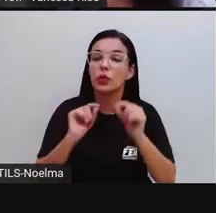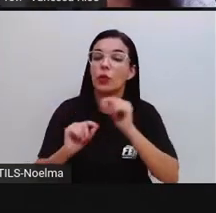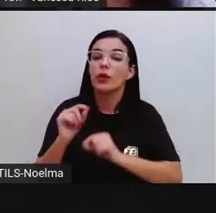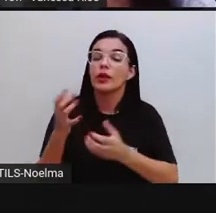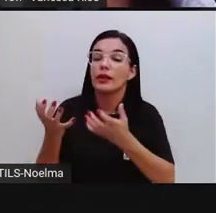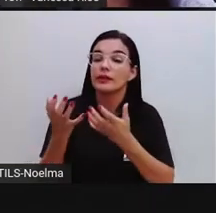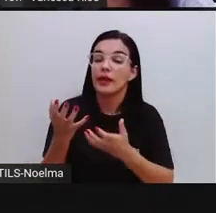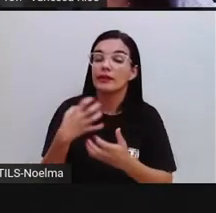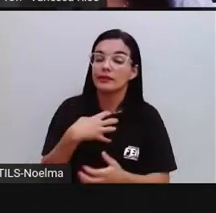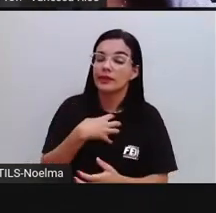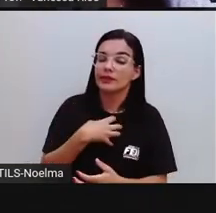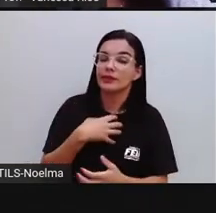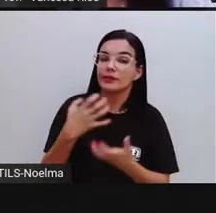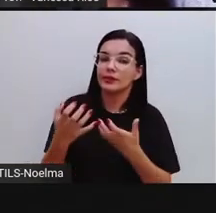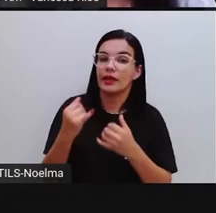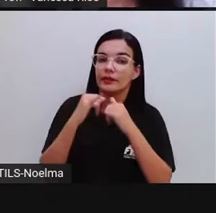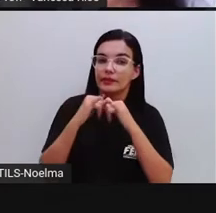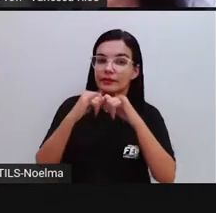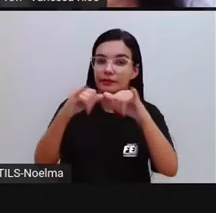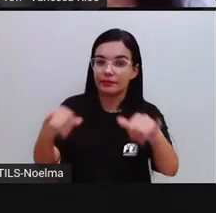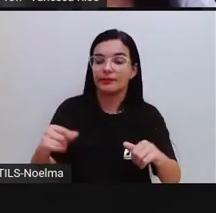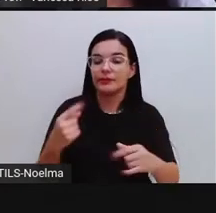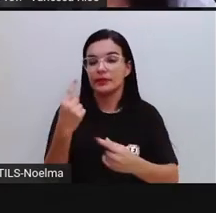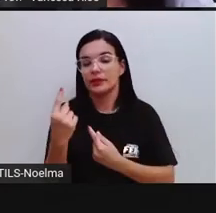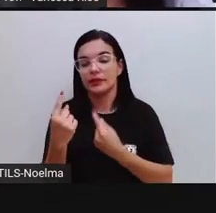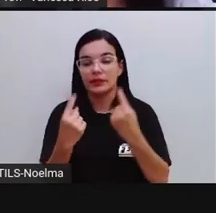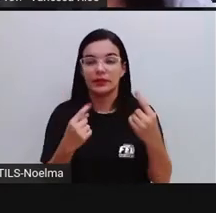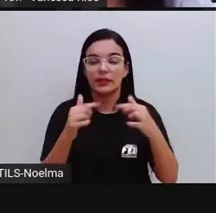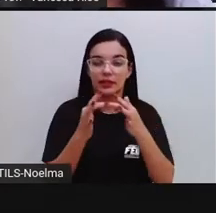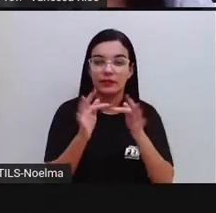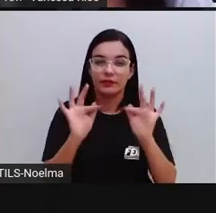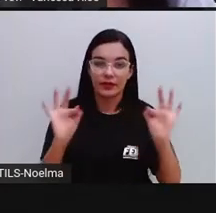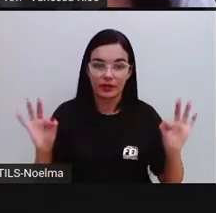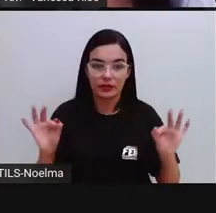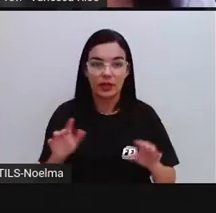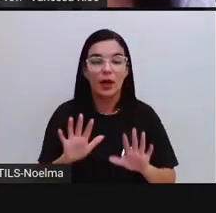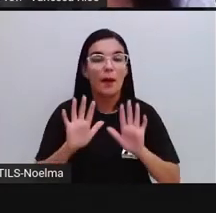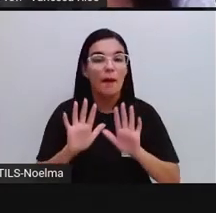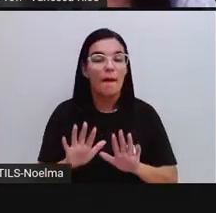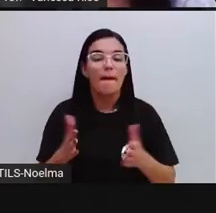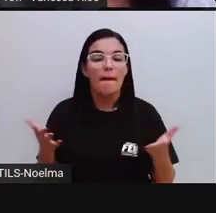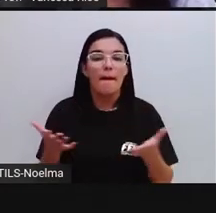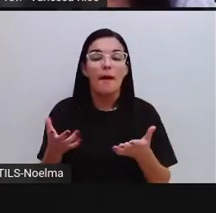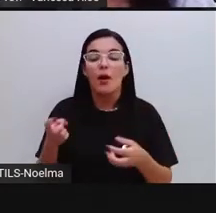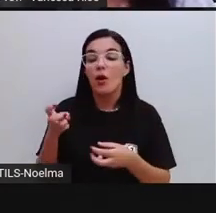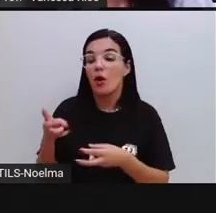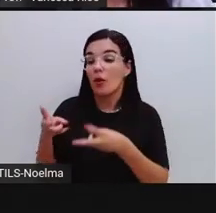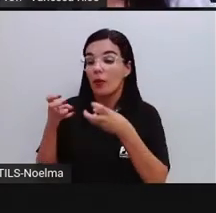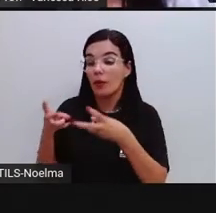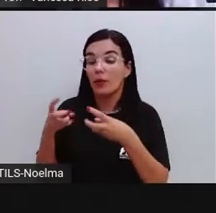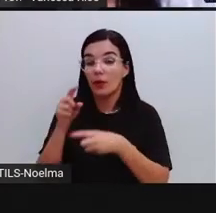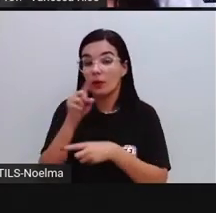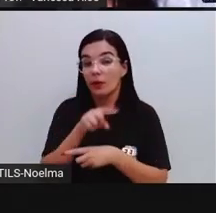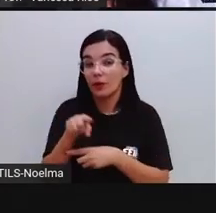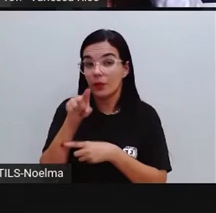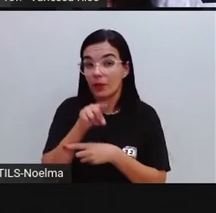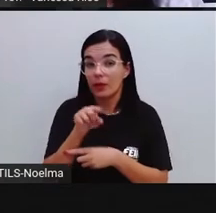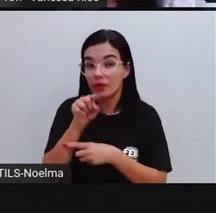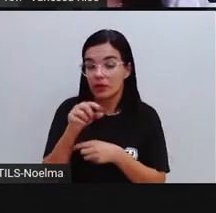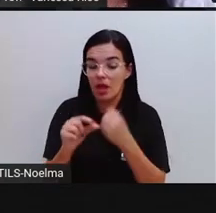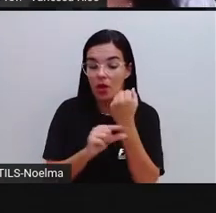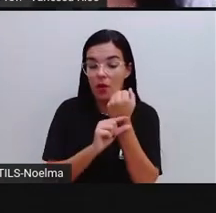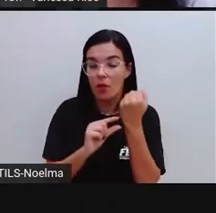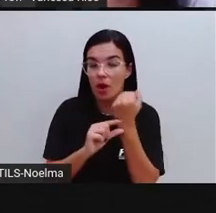do sentido que se quer dar a cada frase construída. Mas o que a Pró quer observar aqui? Por que será que o autor